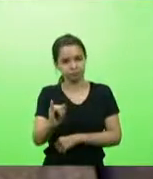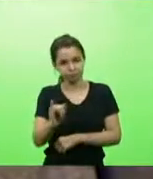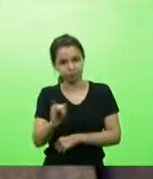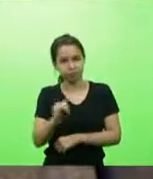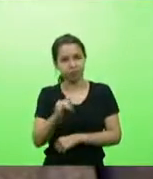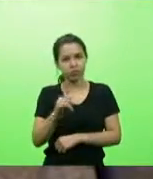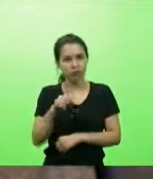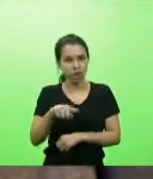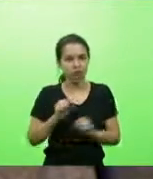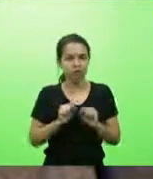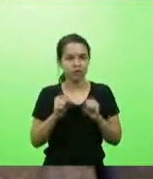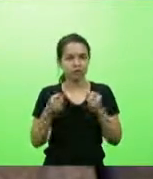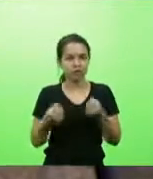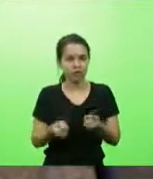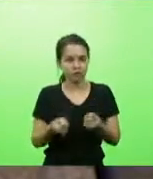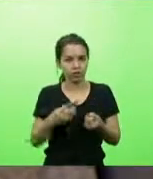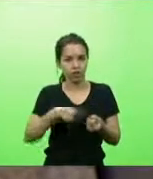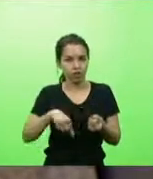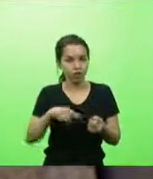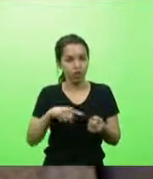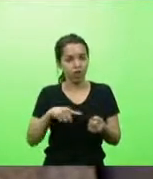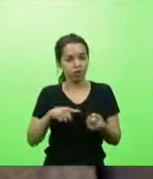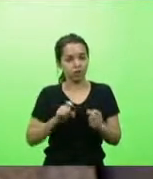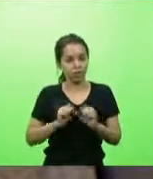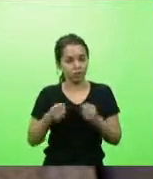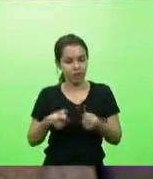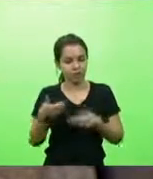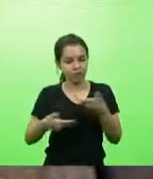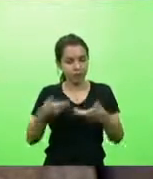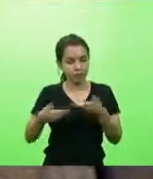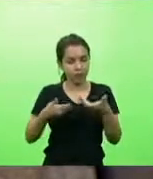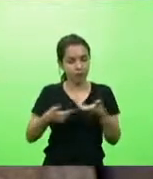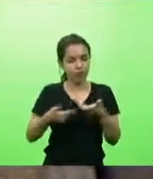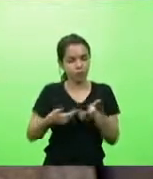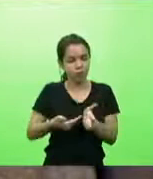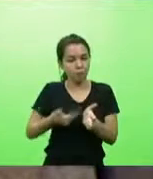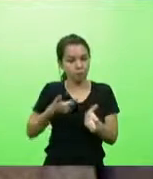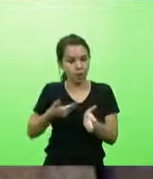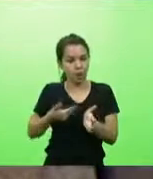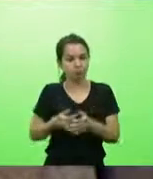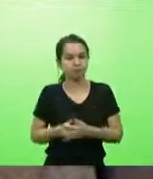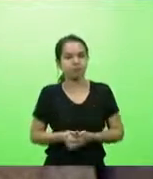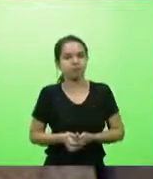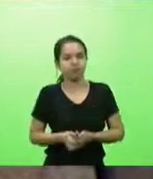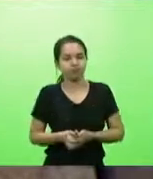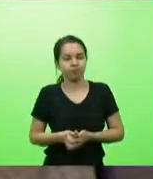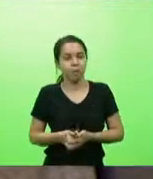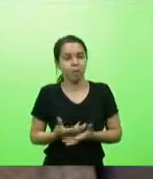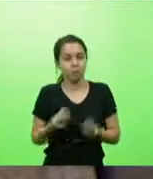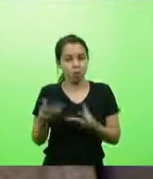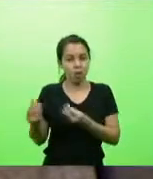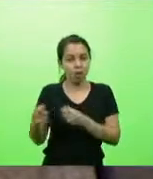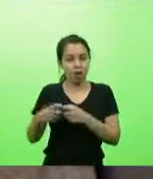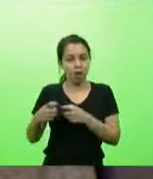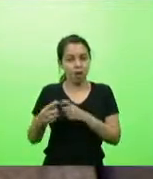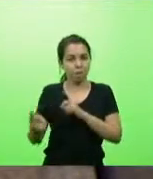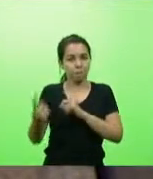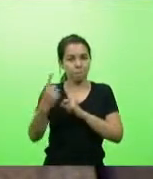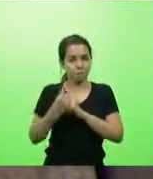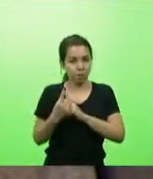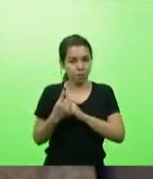defesa de quem defende o tratamento precoce. Eu tenho conversado com muitos médicos, eles me procuraram, e me implorando que fosse